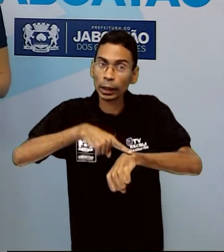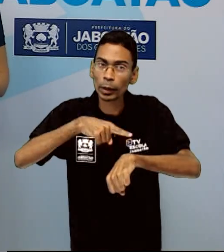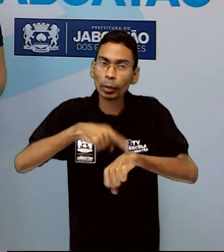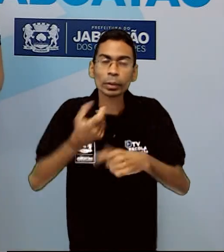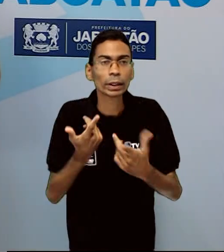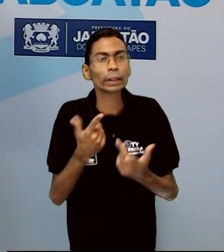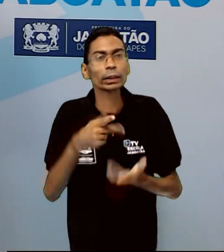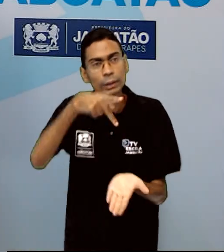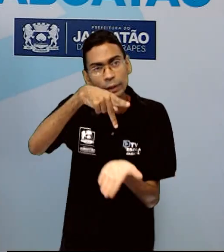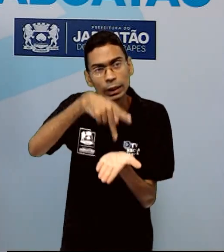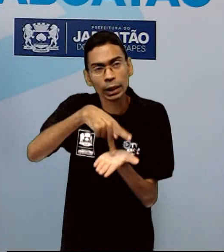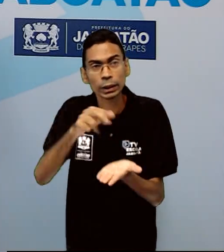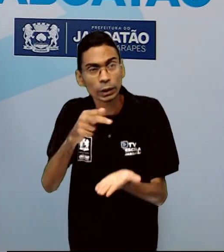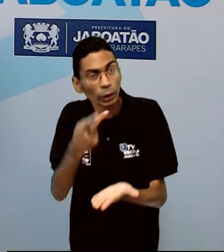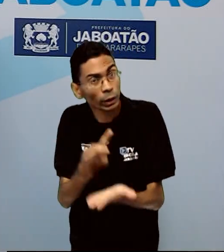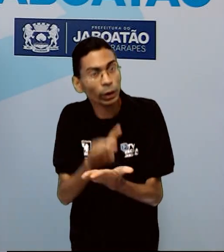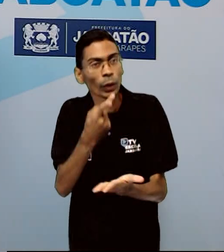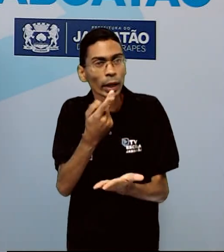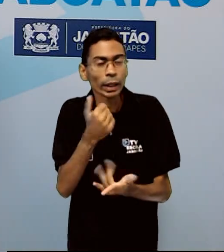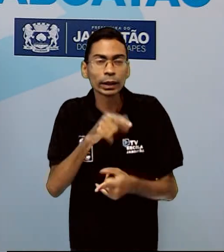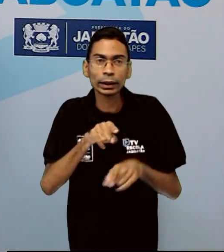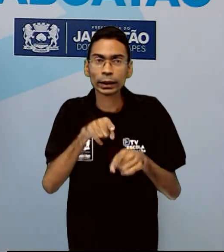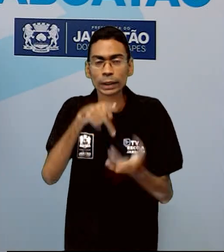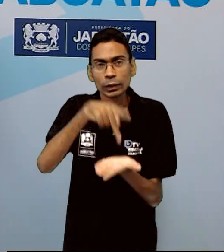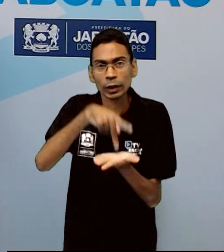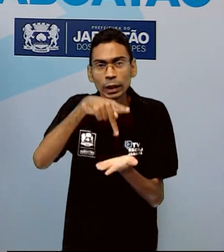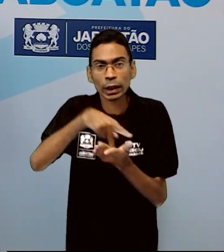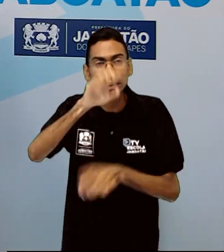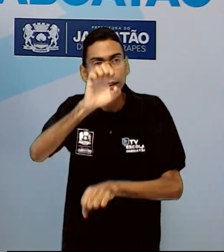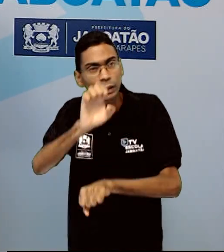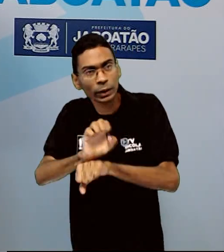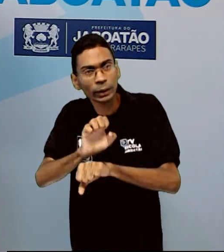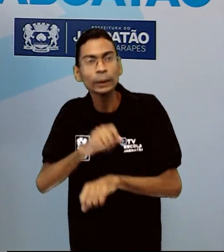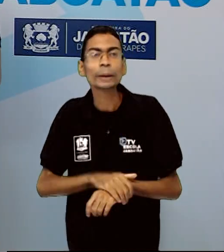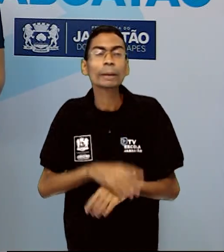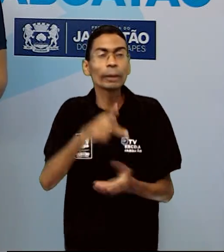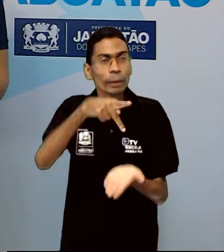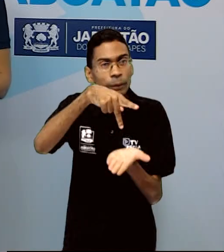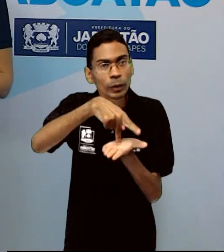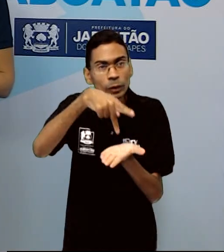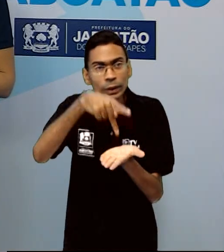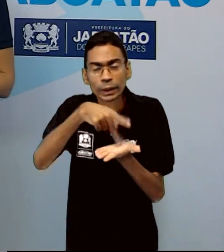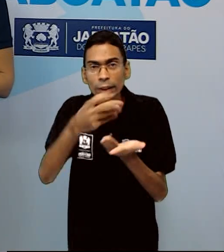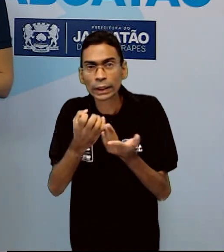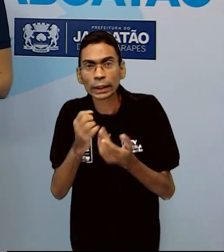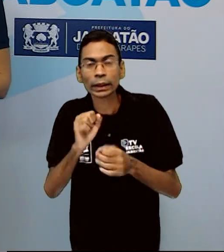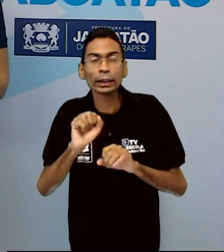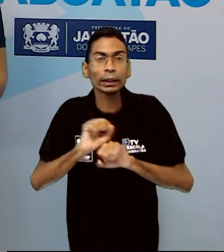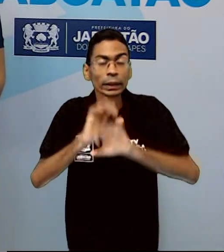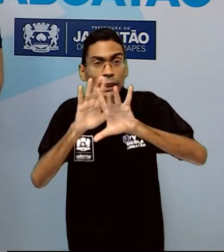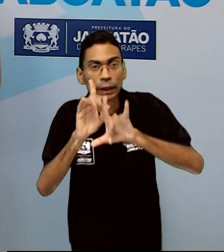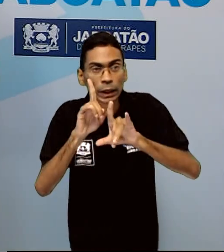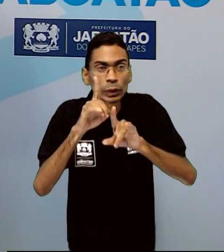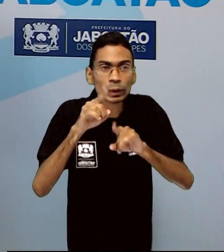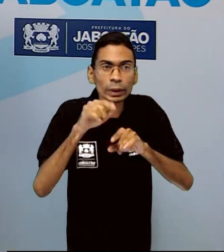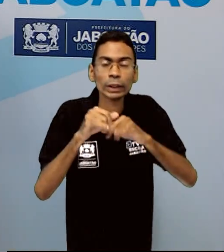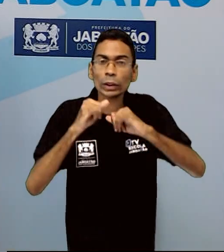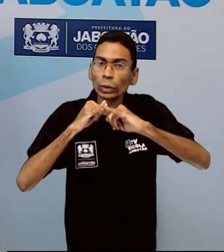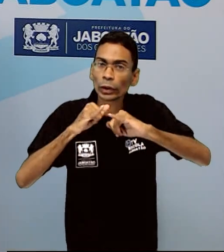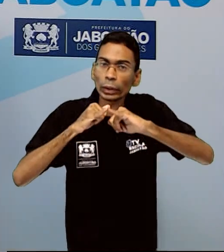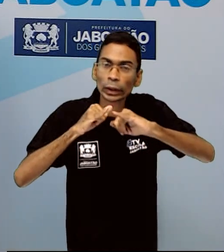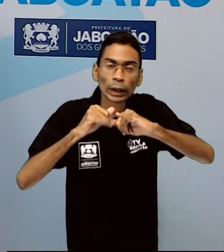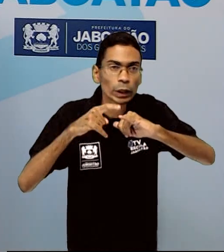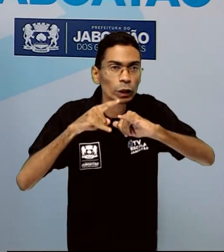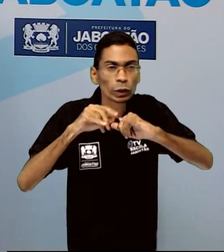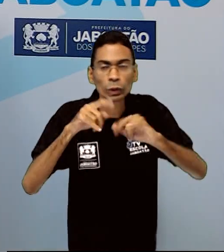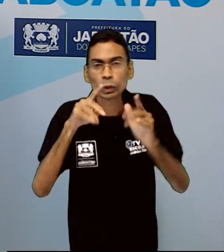muitos e estão definidos na Constituição Federal, na Declaração Universal dos Direitos do Homem e em